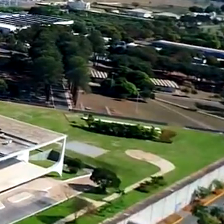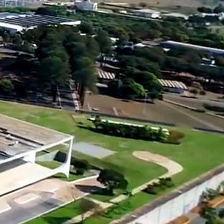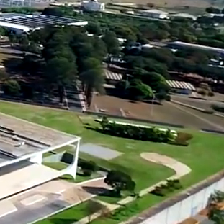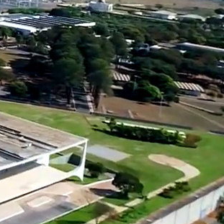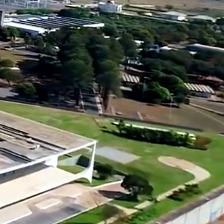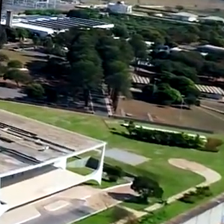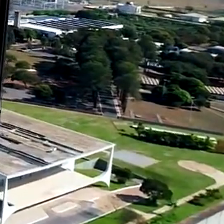E aí E aí E